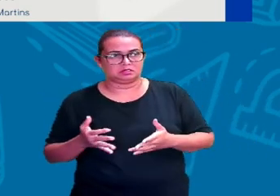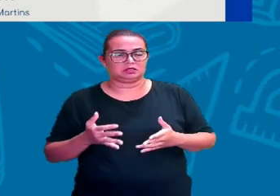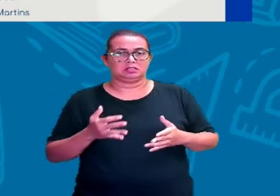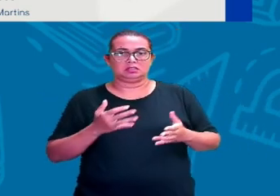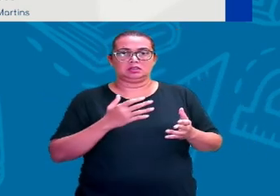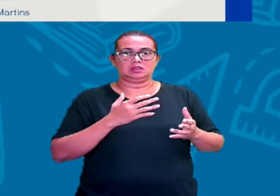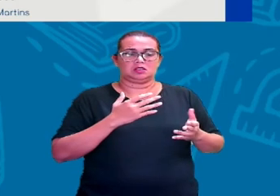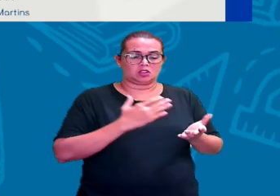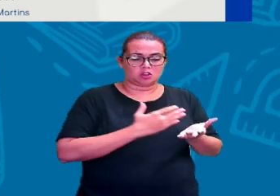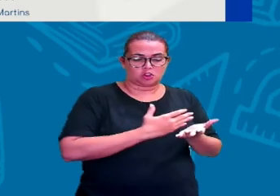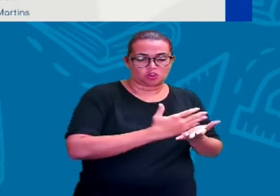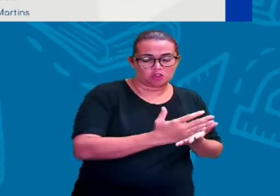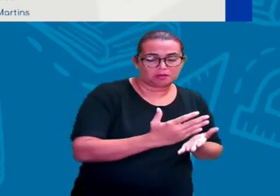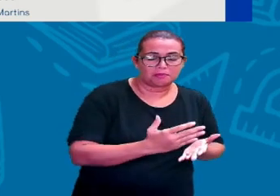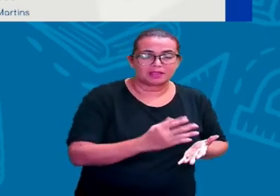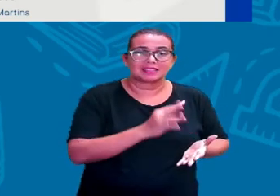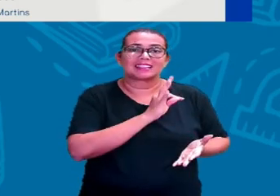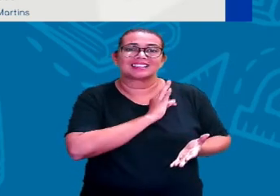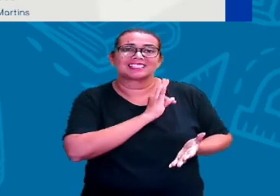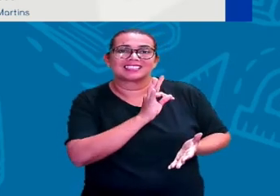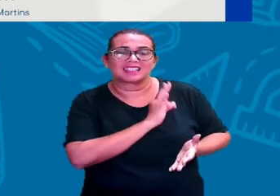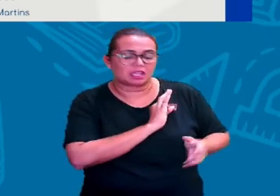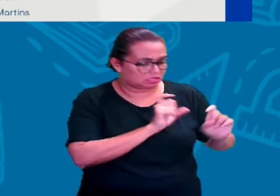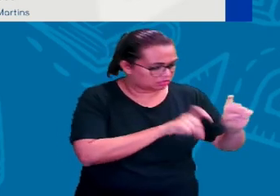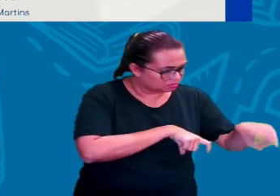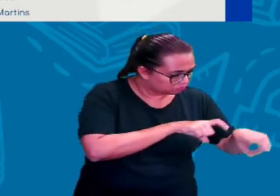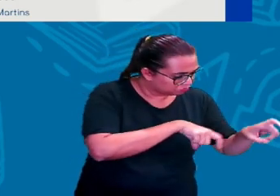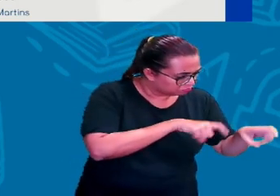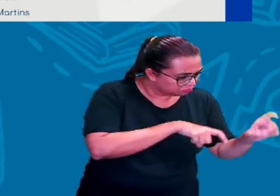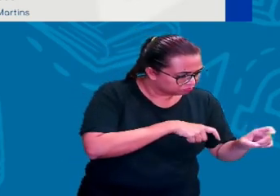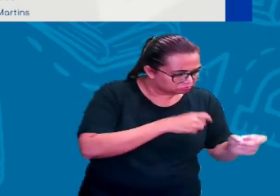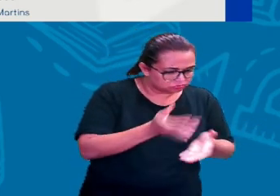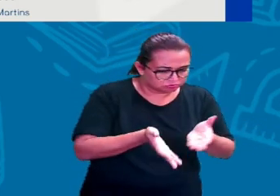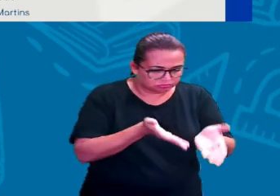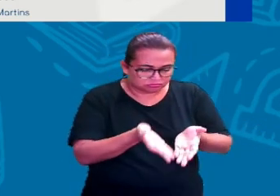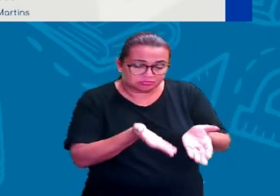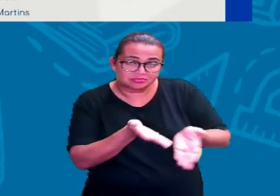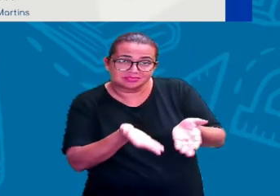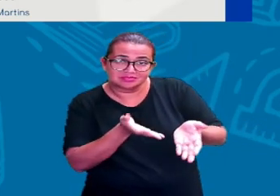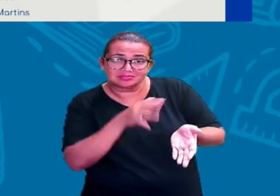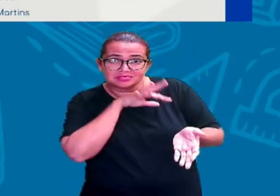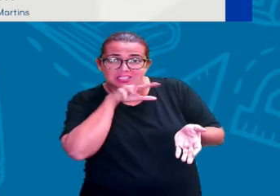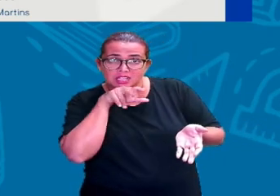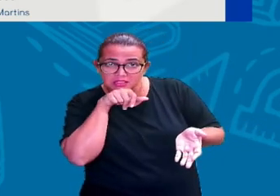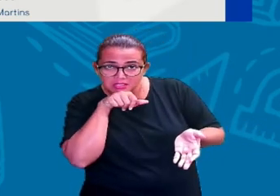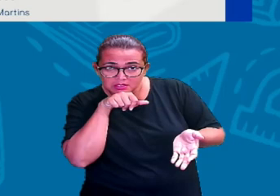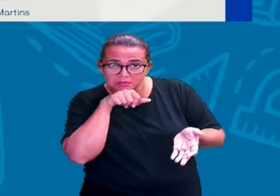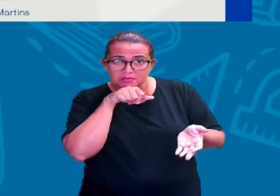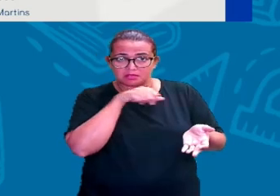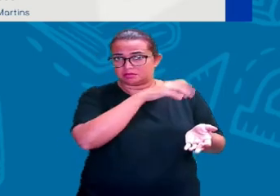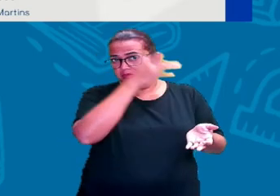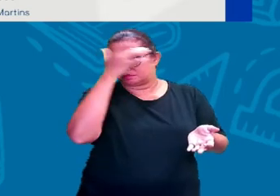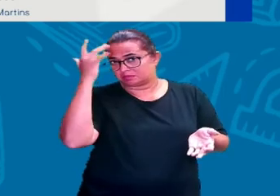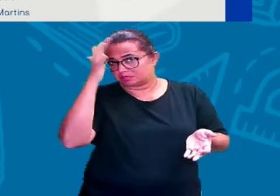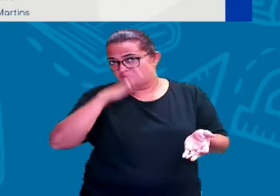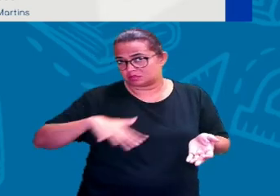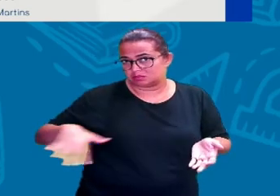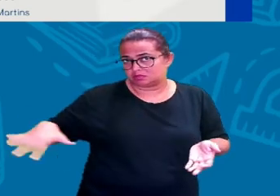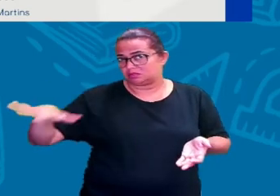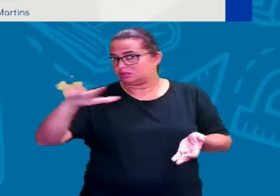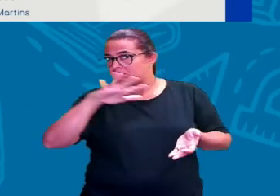agrícolas e do pastorio. O que fez com que as pessoas começassem a